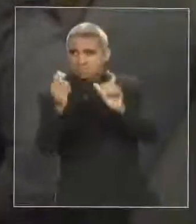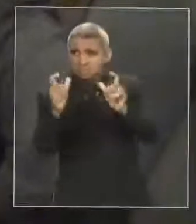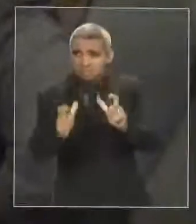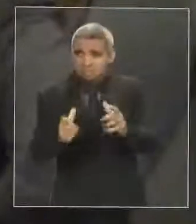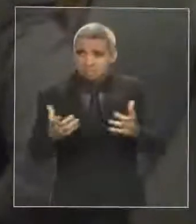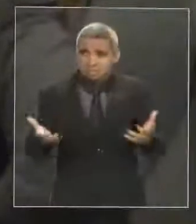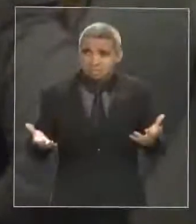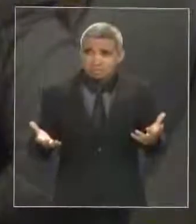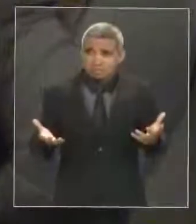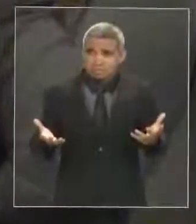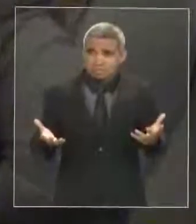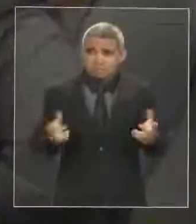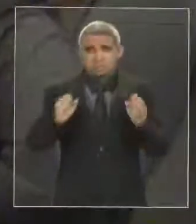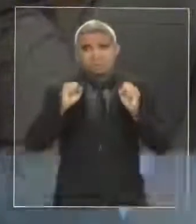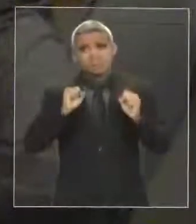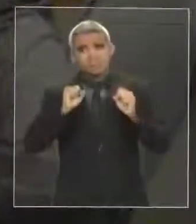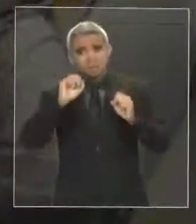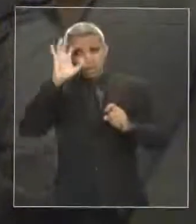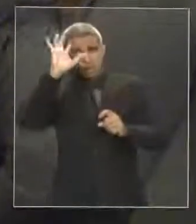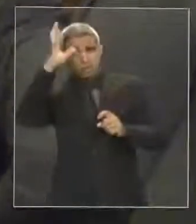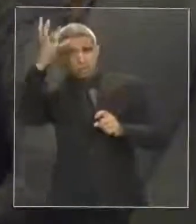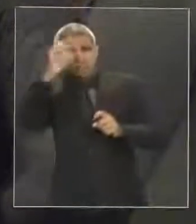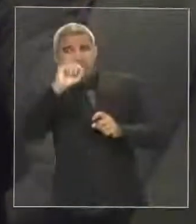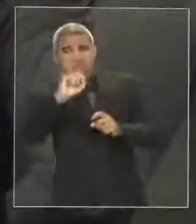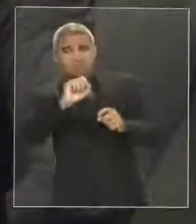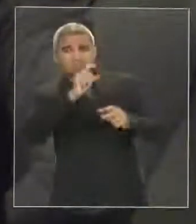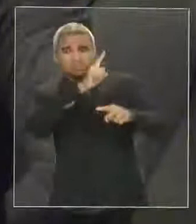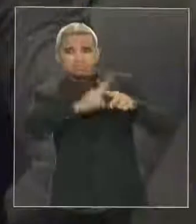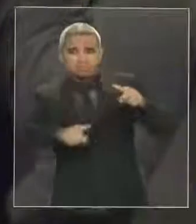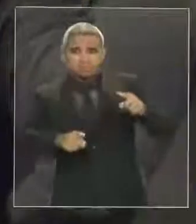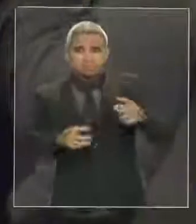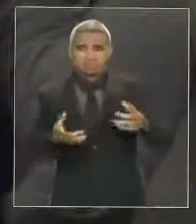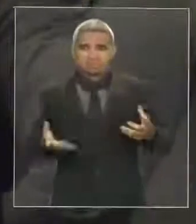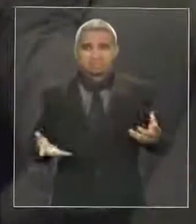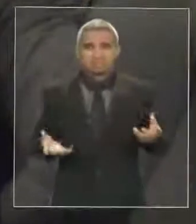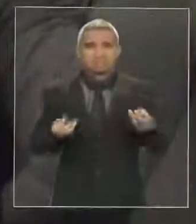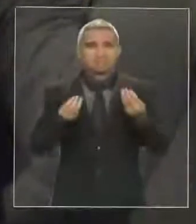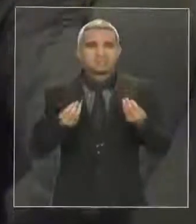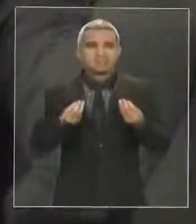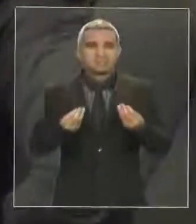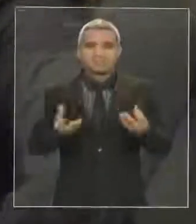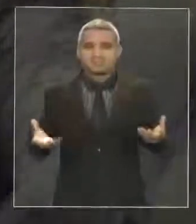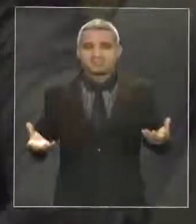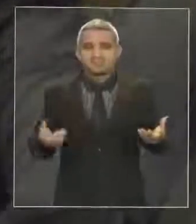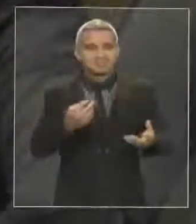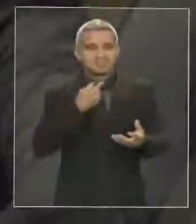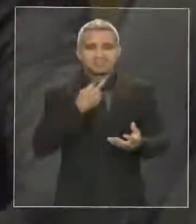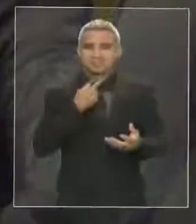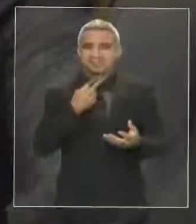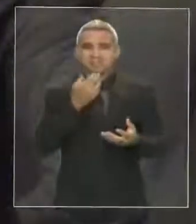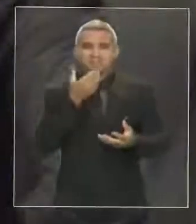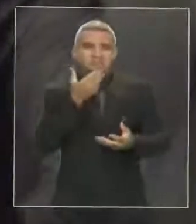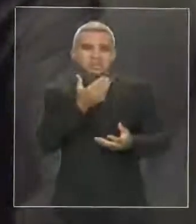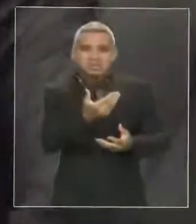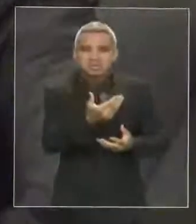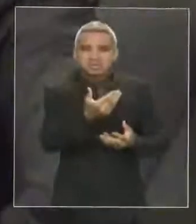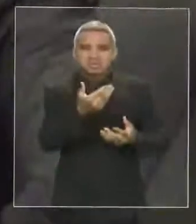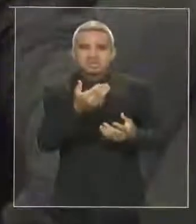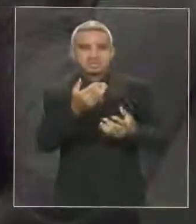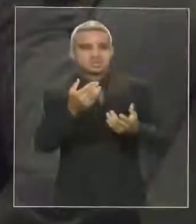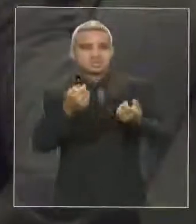de ser negado. Isso aqui não era nem para haver discussão. Isso aqui era para ser algo corriqueiro, qualquer pedido de informação, o governador que veio para cá,